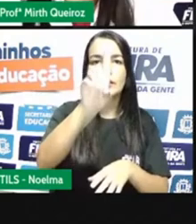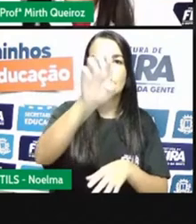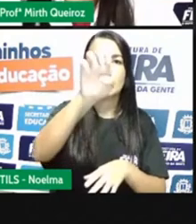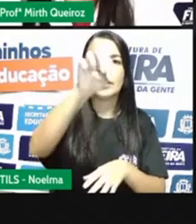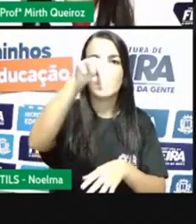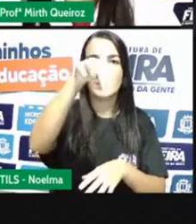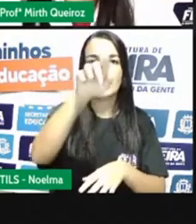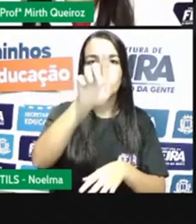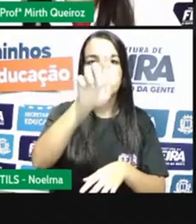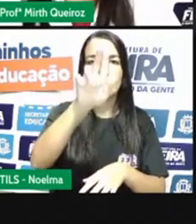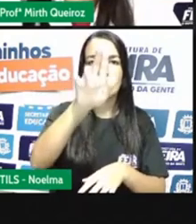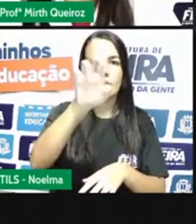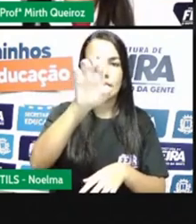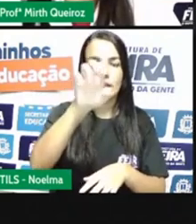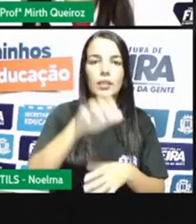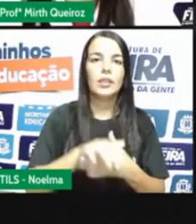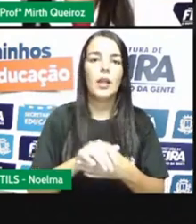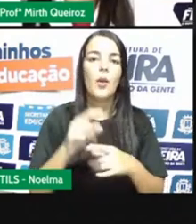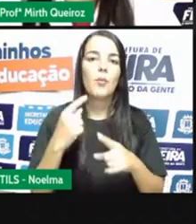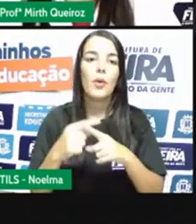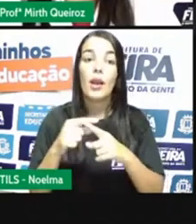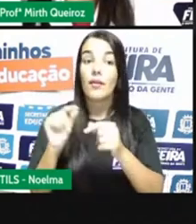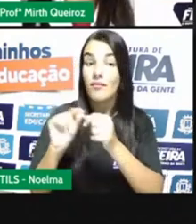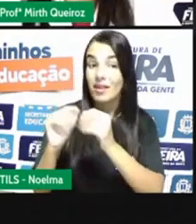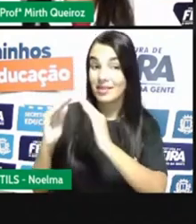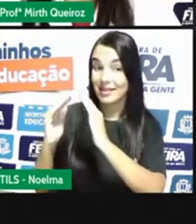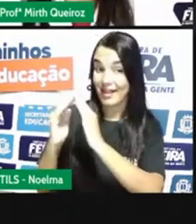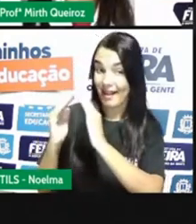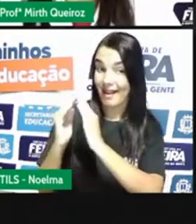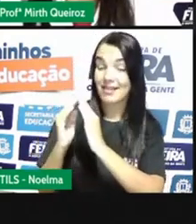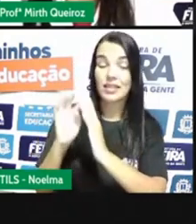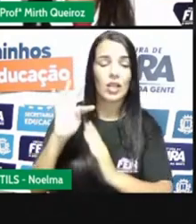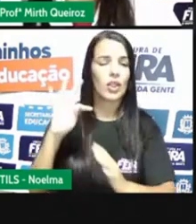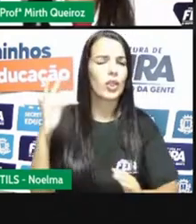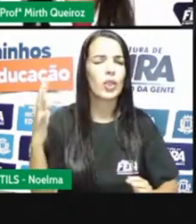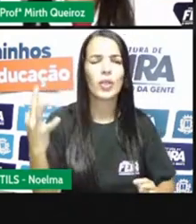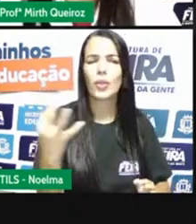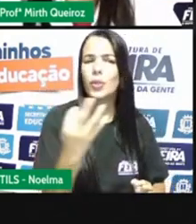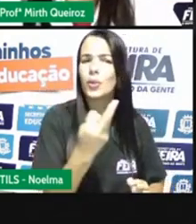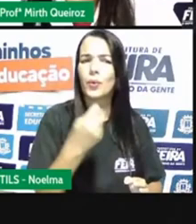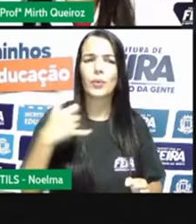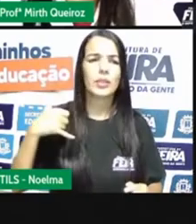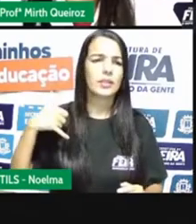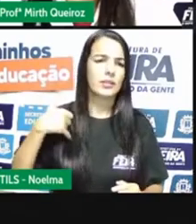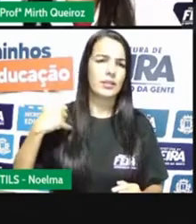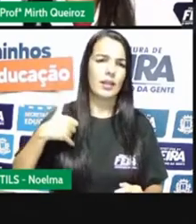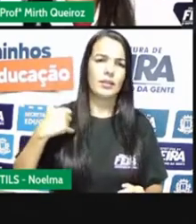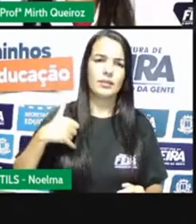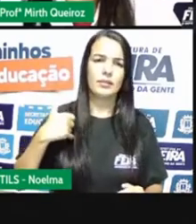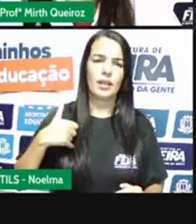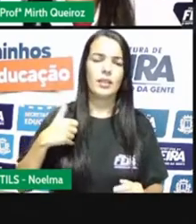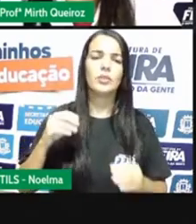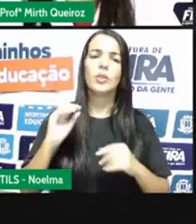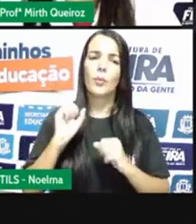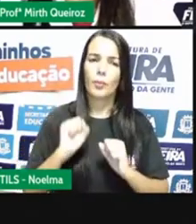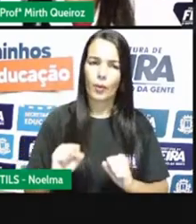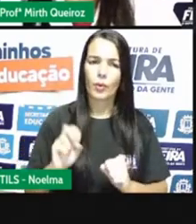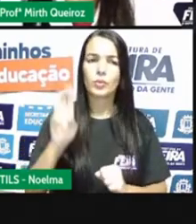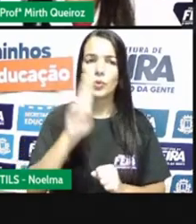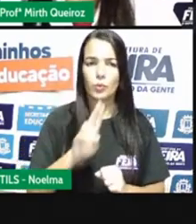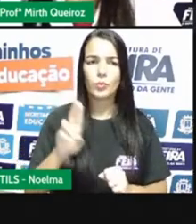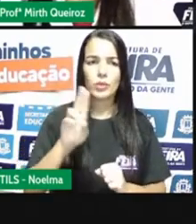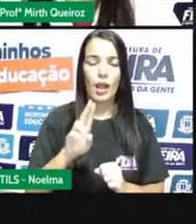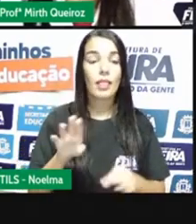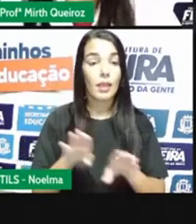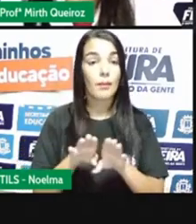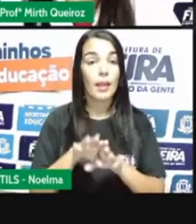Esse soro caseiro, ele é indicado para todas as cidades, inclusive, ser utilizado também em cães e